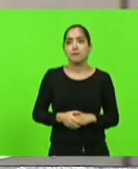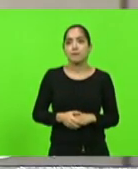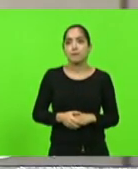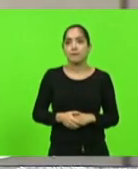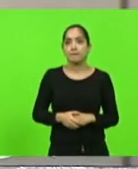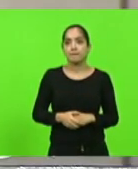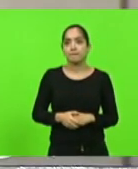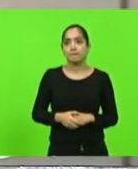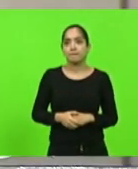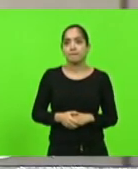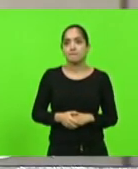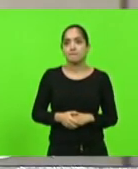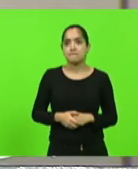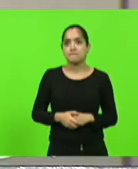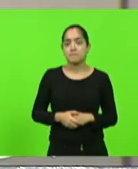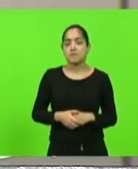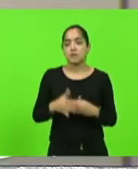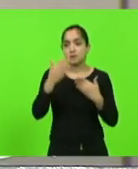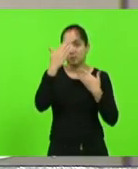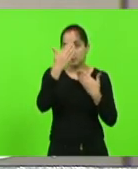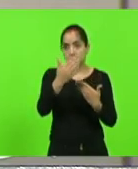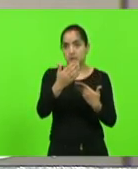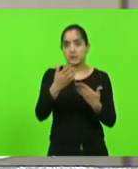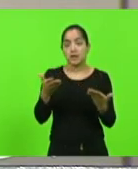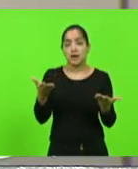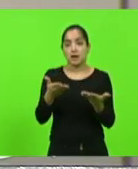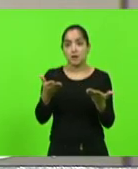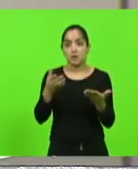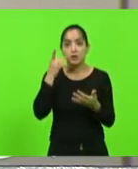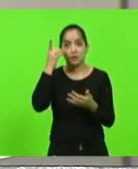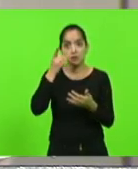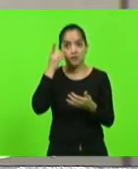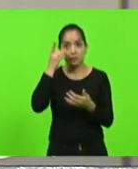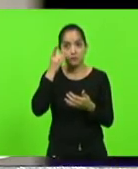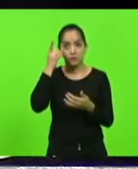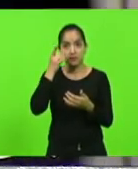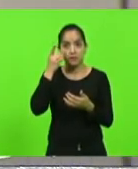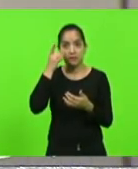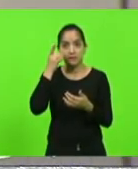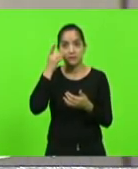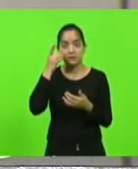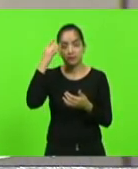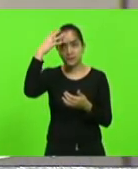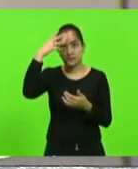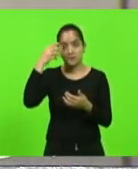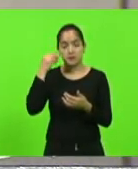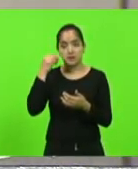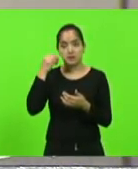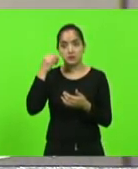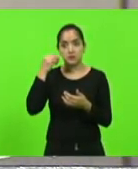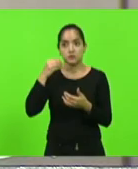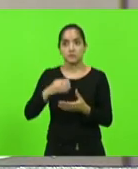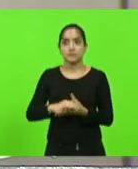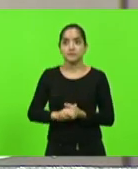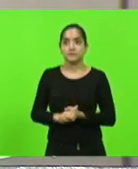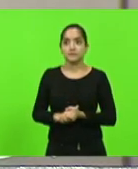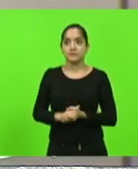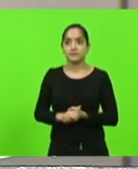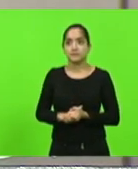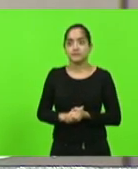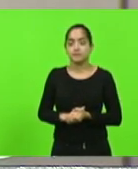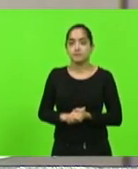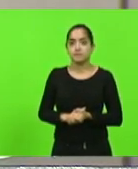Obrigado, deputado Floriano. Próxima deputada, aliás, Luciane Carminati, desculpe, Luciane,